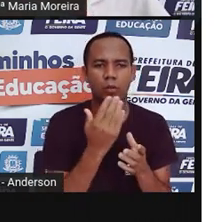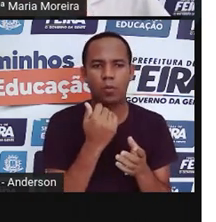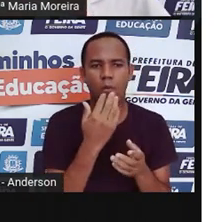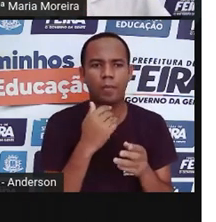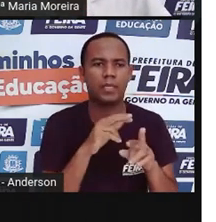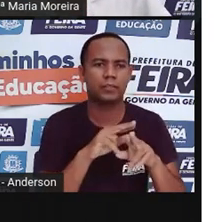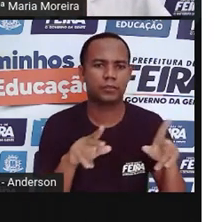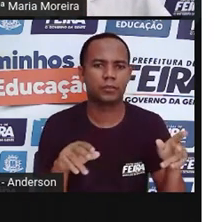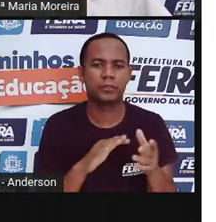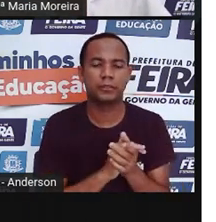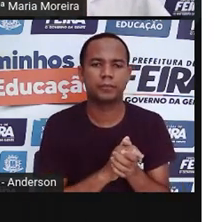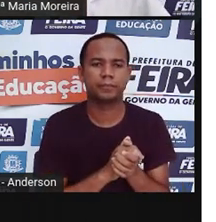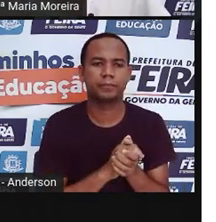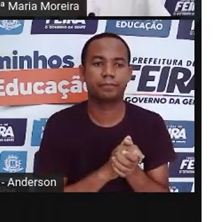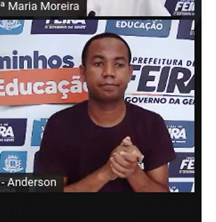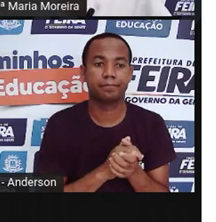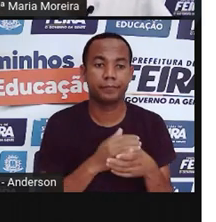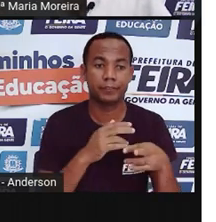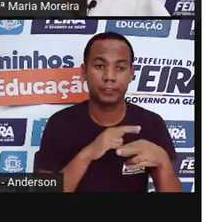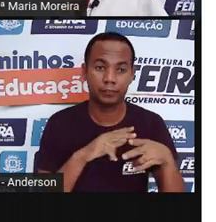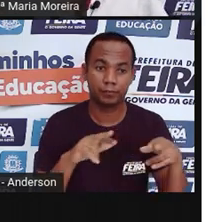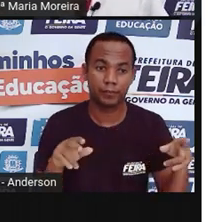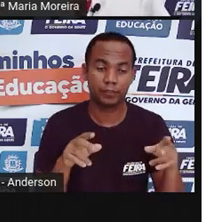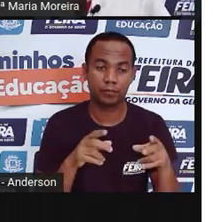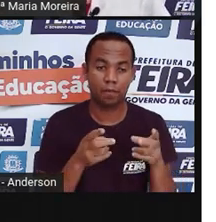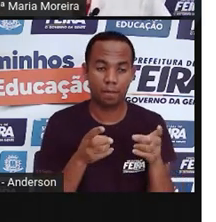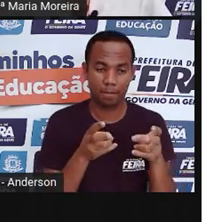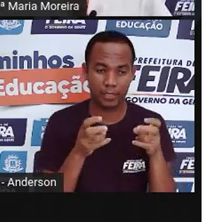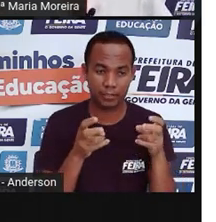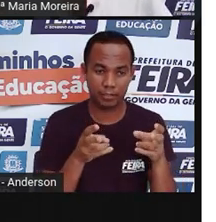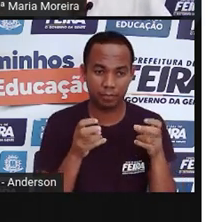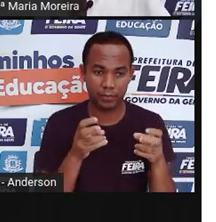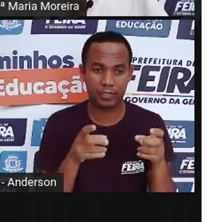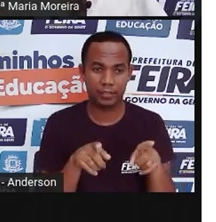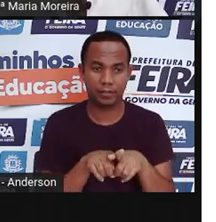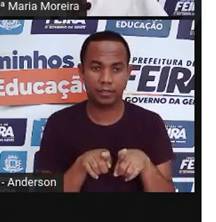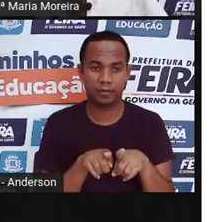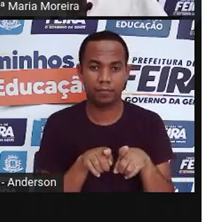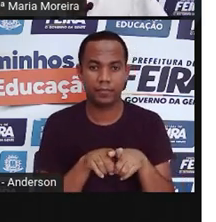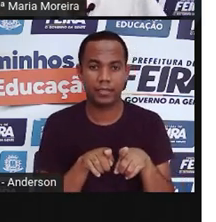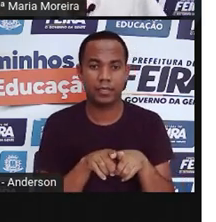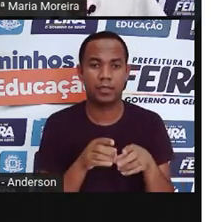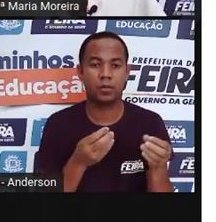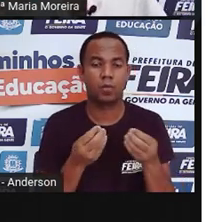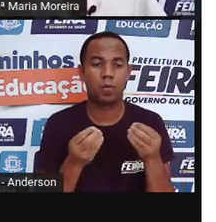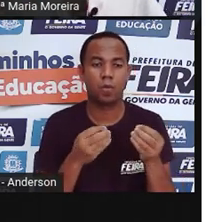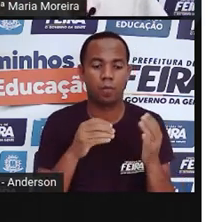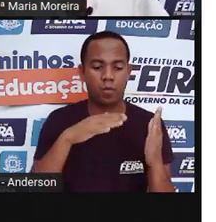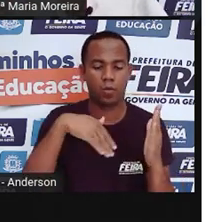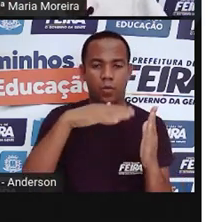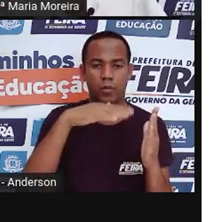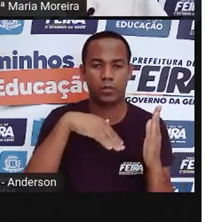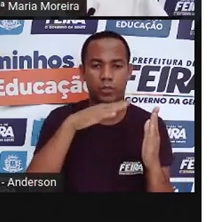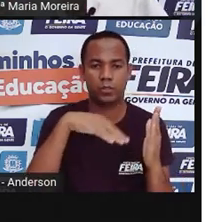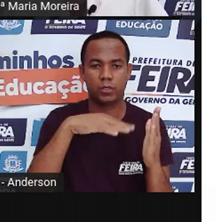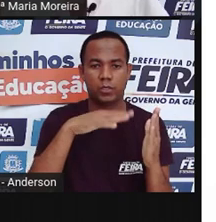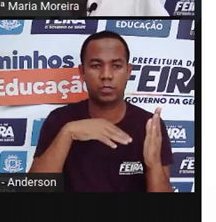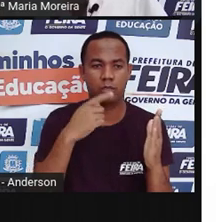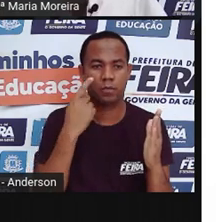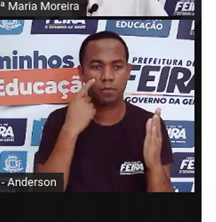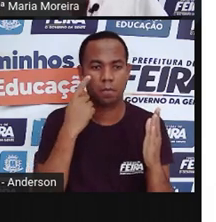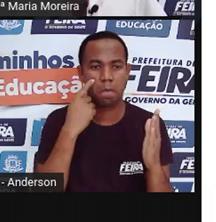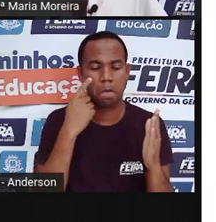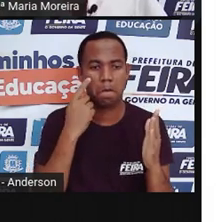madeira. Bom, vale observar também, né? Se a tinta aplicada... Olha o cavalinho de madeira aí.